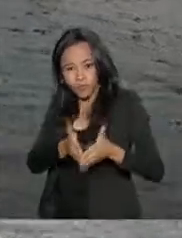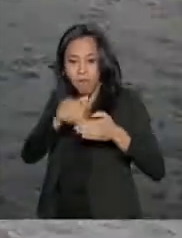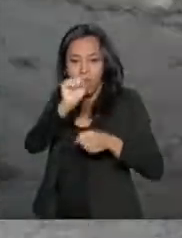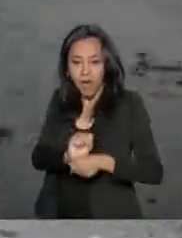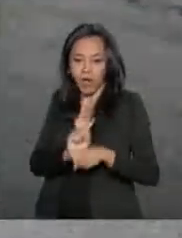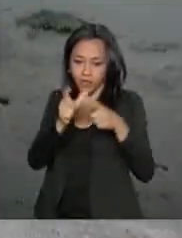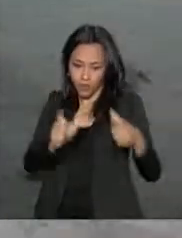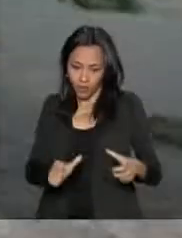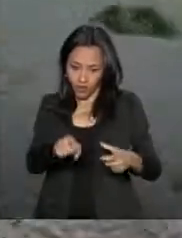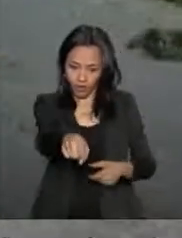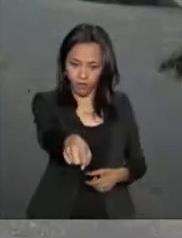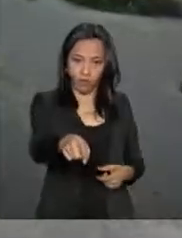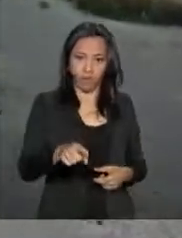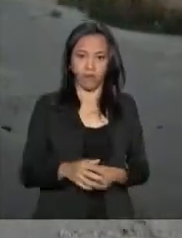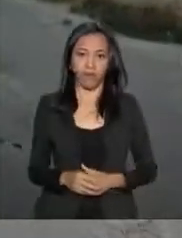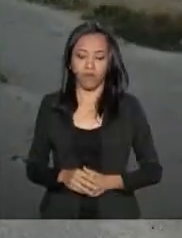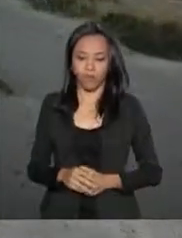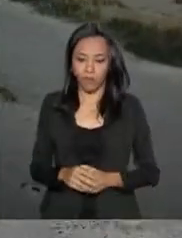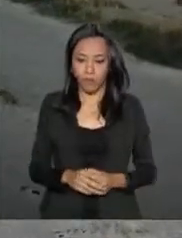gelado.